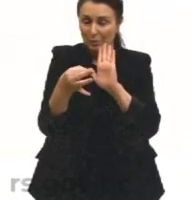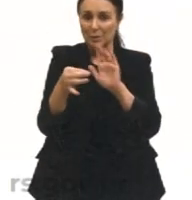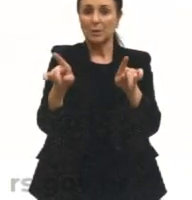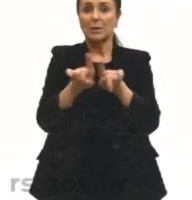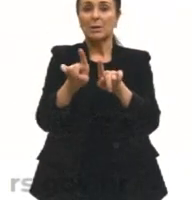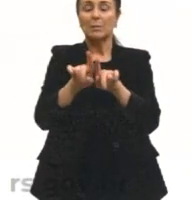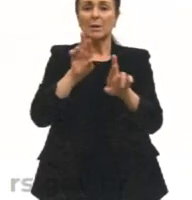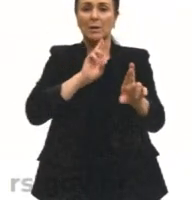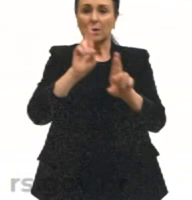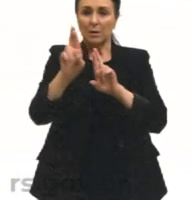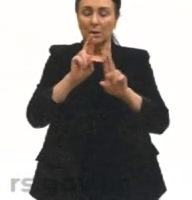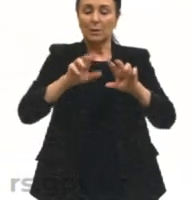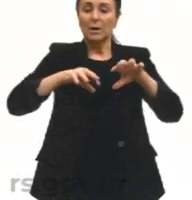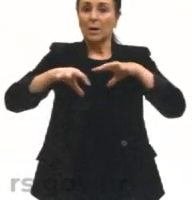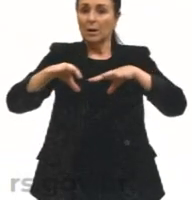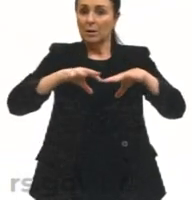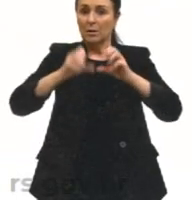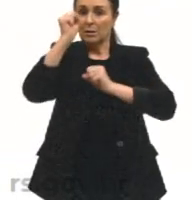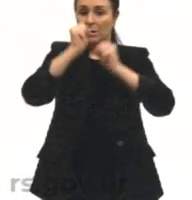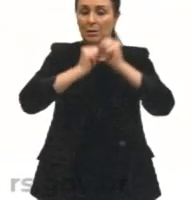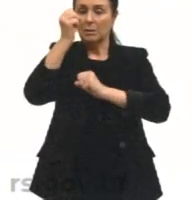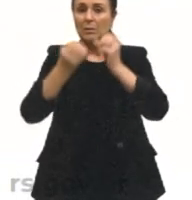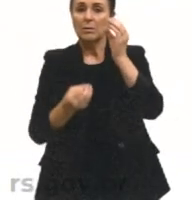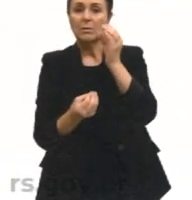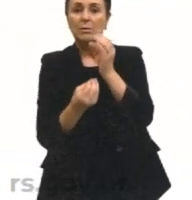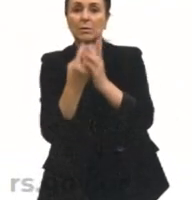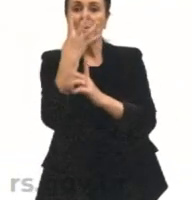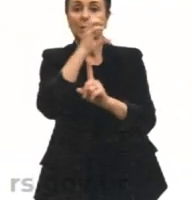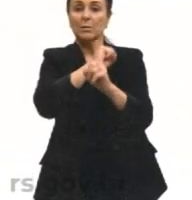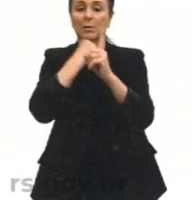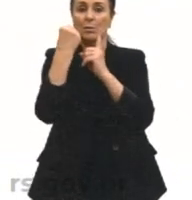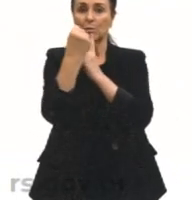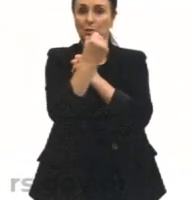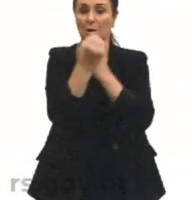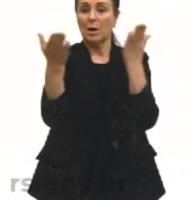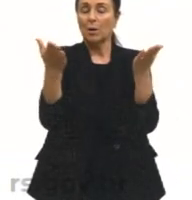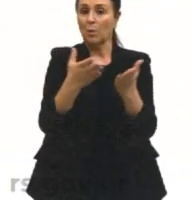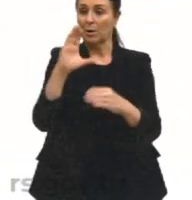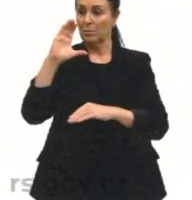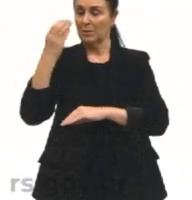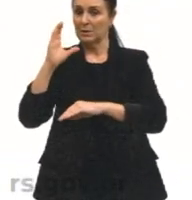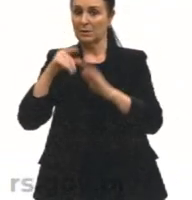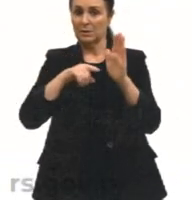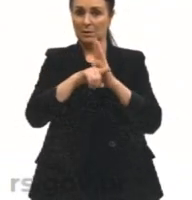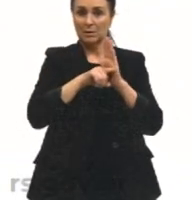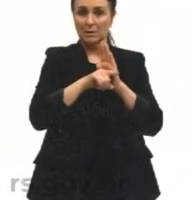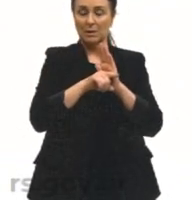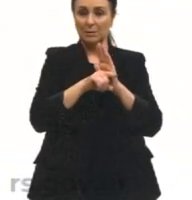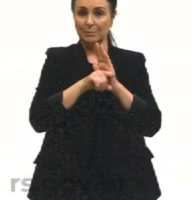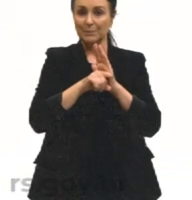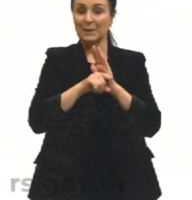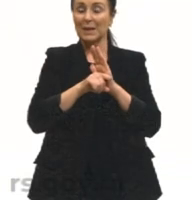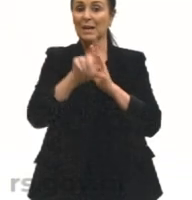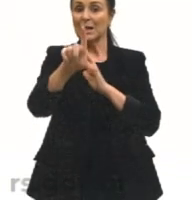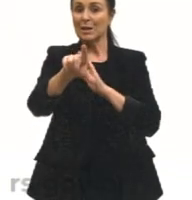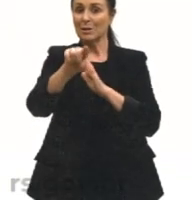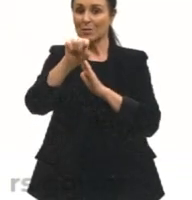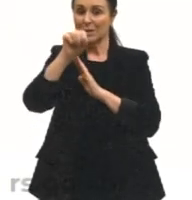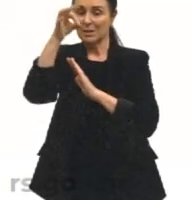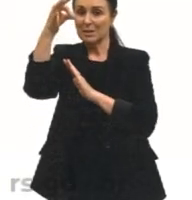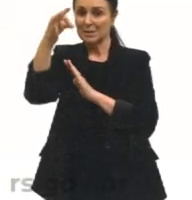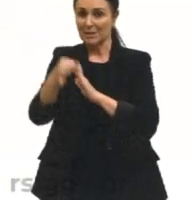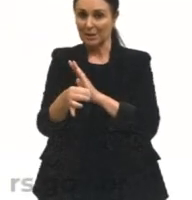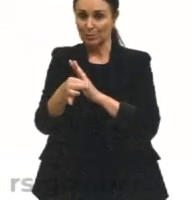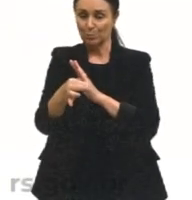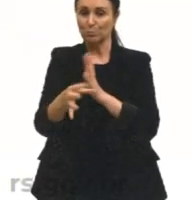relações entre a revolução industrial e o surgimento da sociologia como ciência, alternativa correta, a consolidação